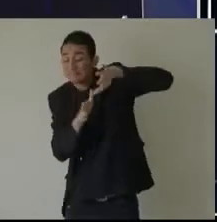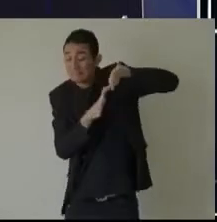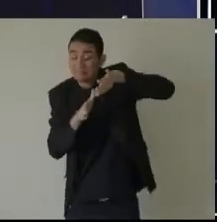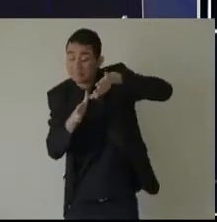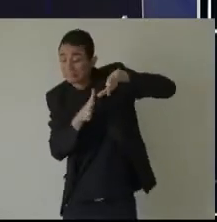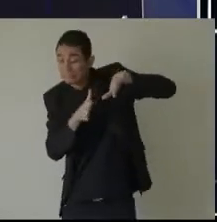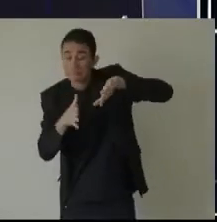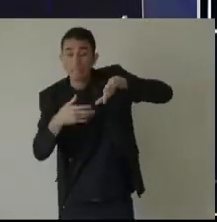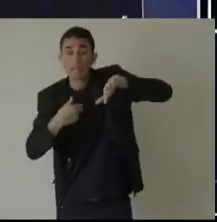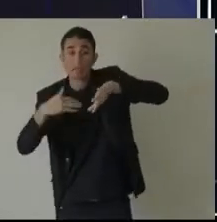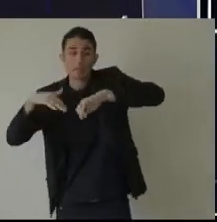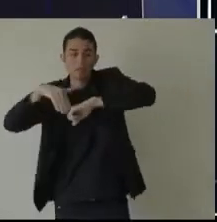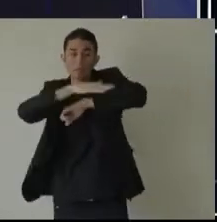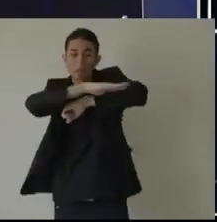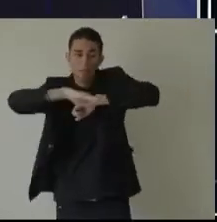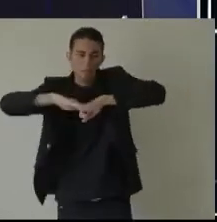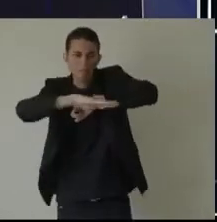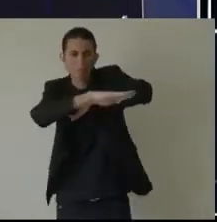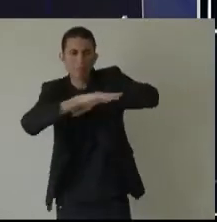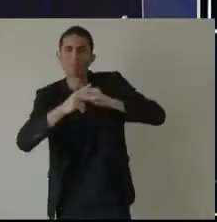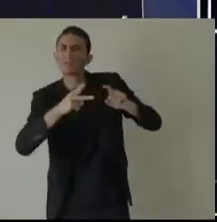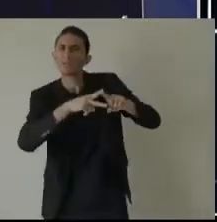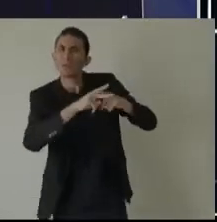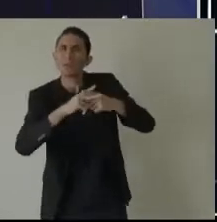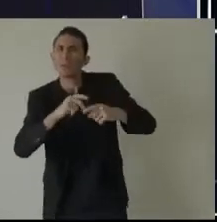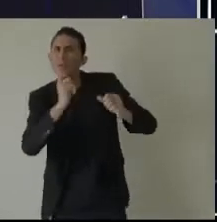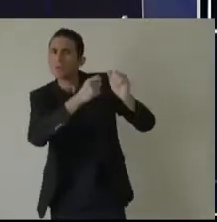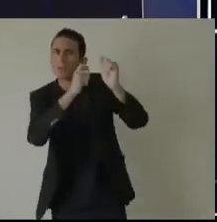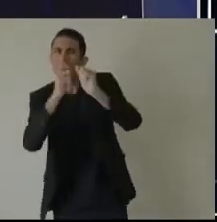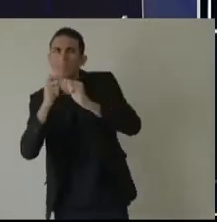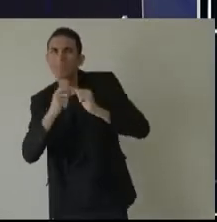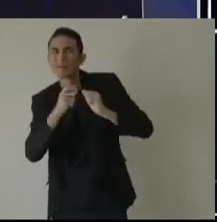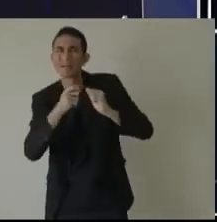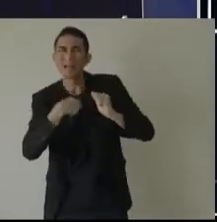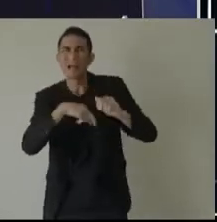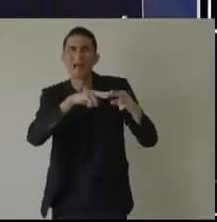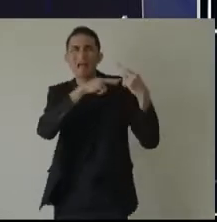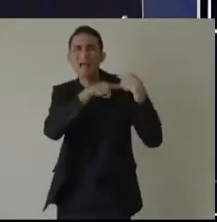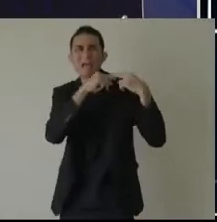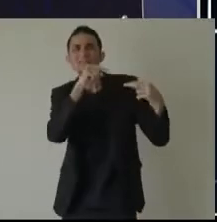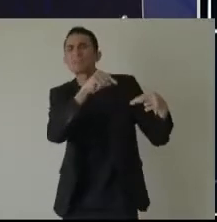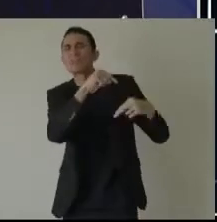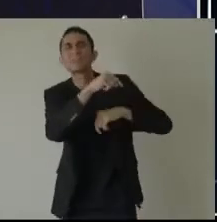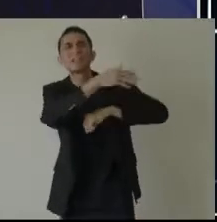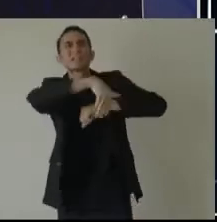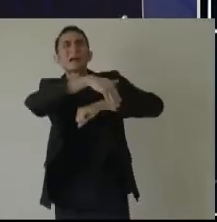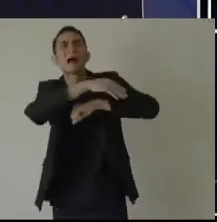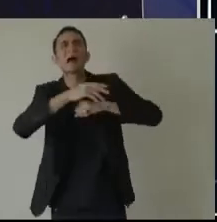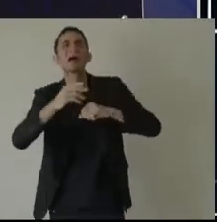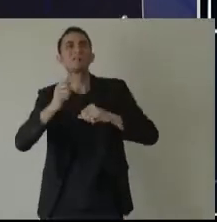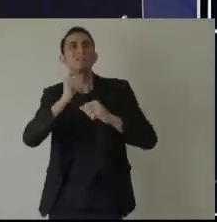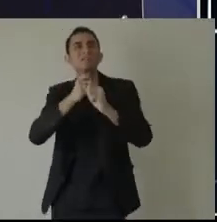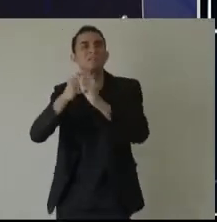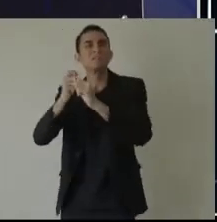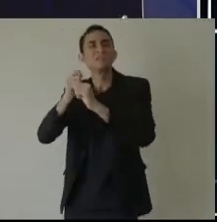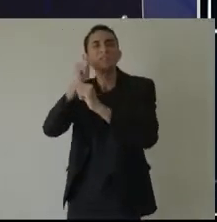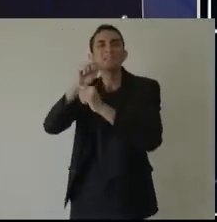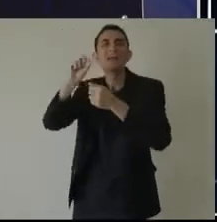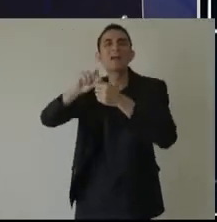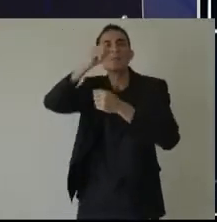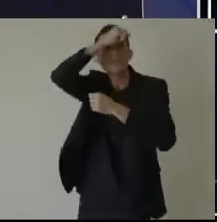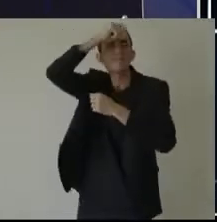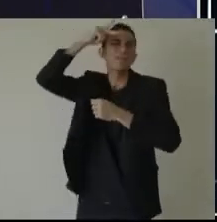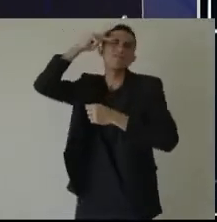responsabilidade por elas é das prefeituras. Se o senhor for eleito, vai manter esse jogo de empurra,